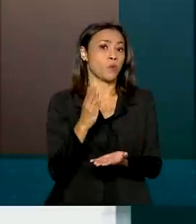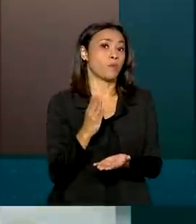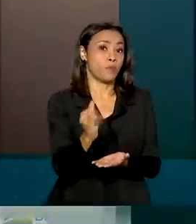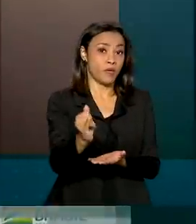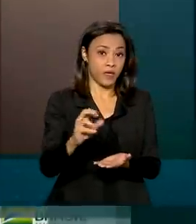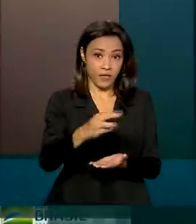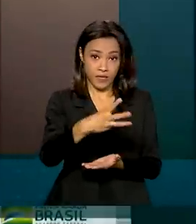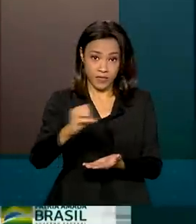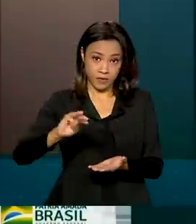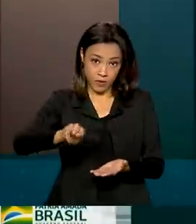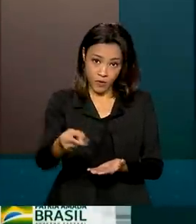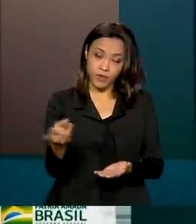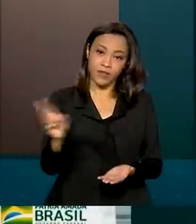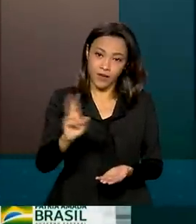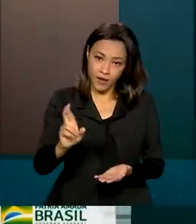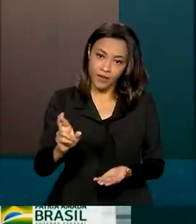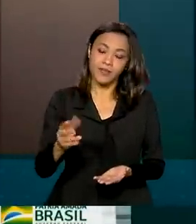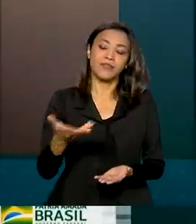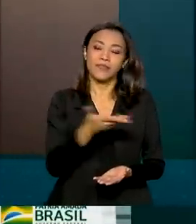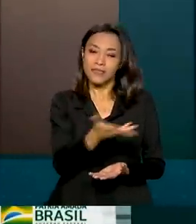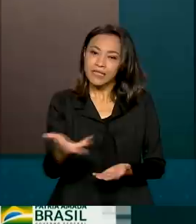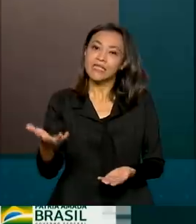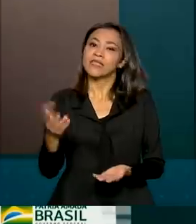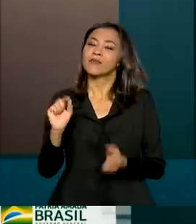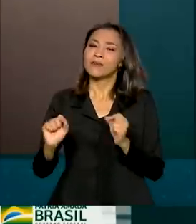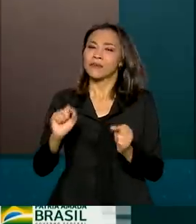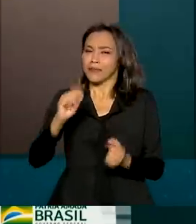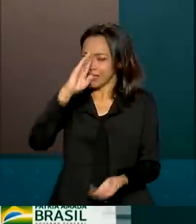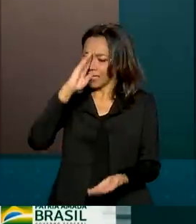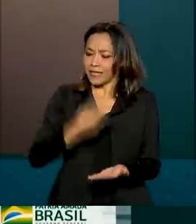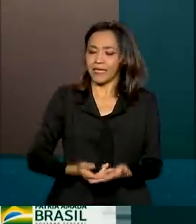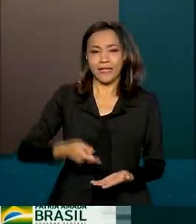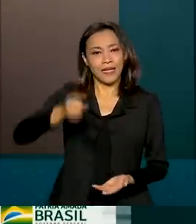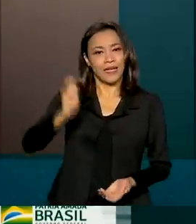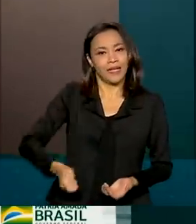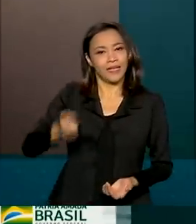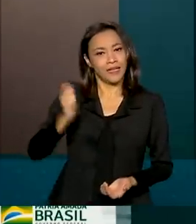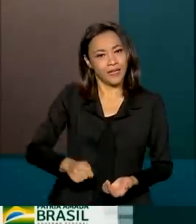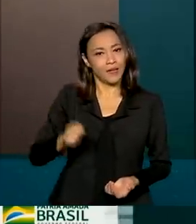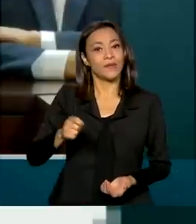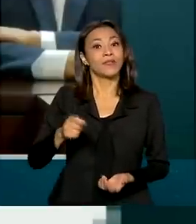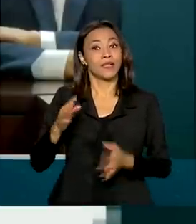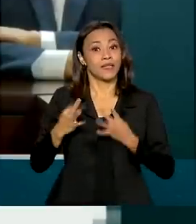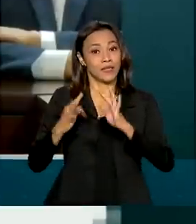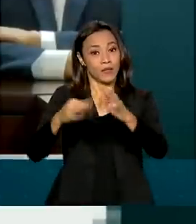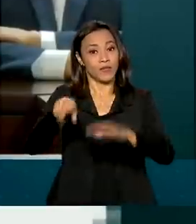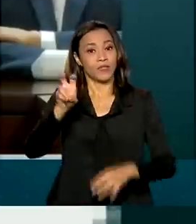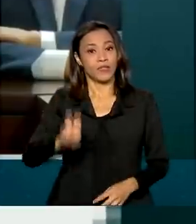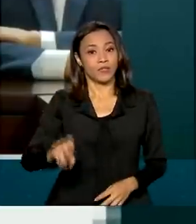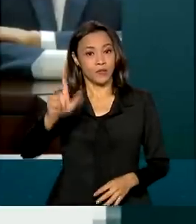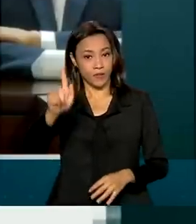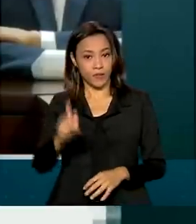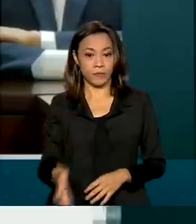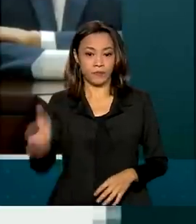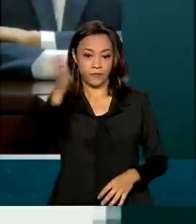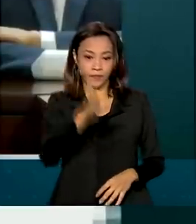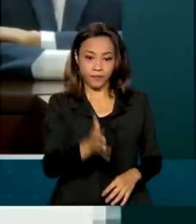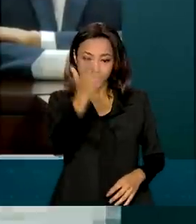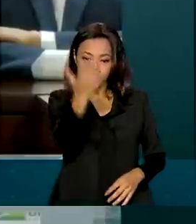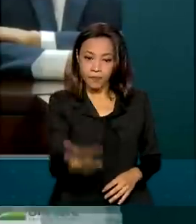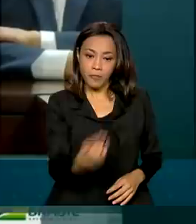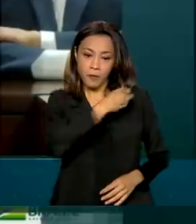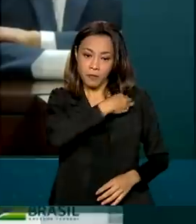milhões de reais e apostando no leilão da tecnologia 5G. O ministro da Casa Civil,